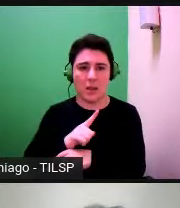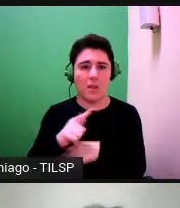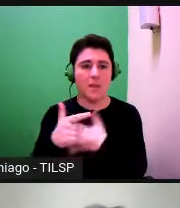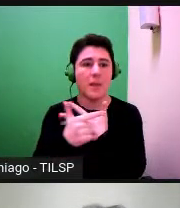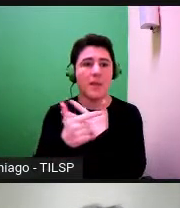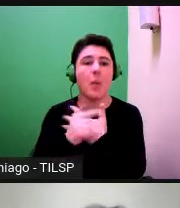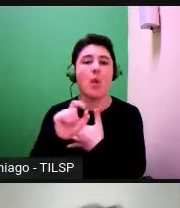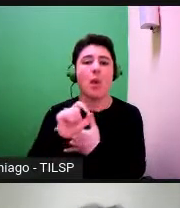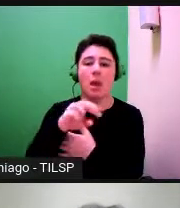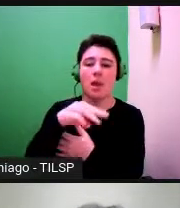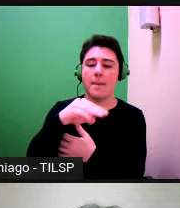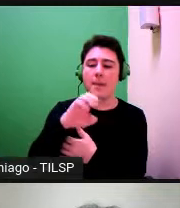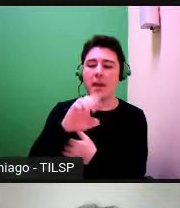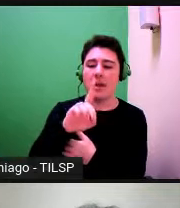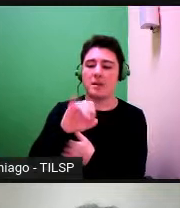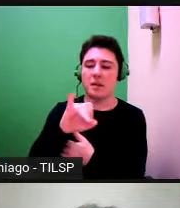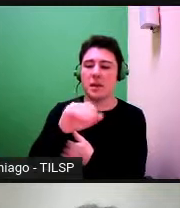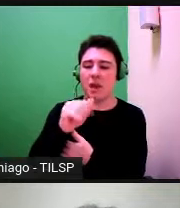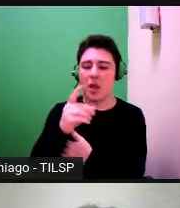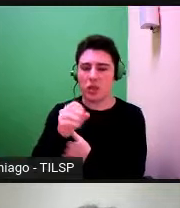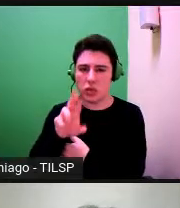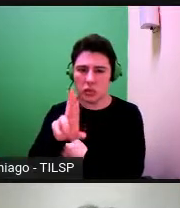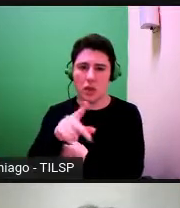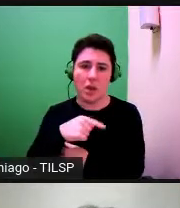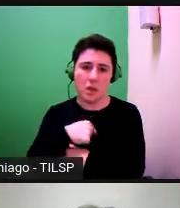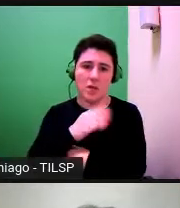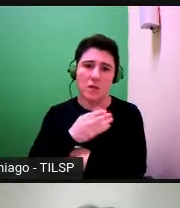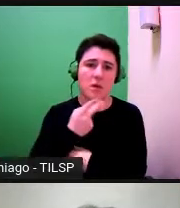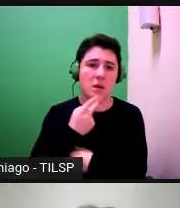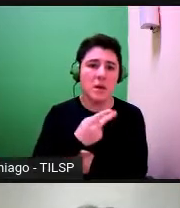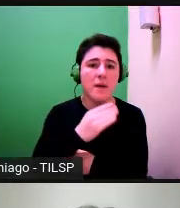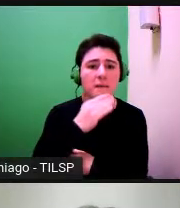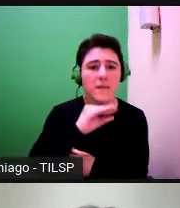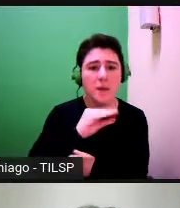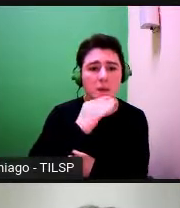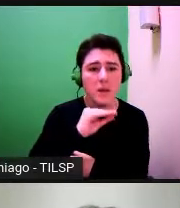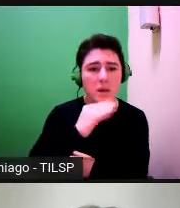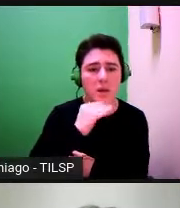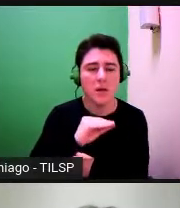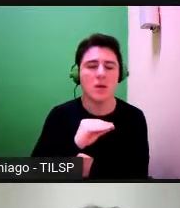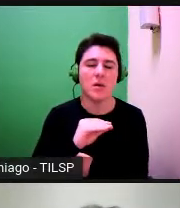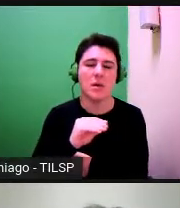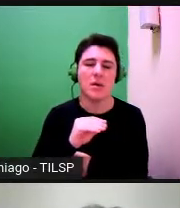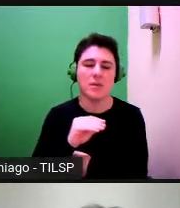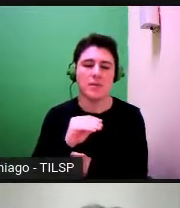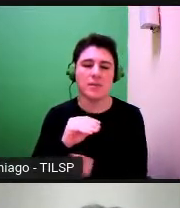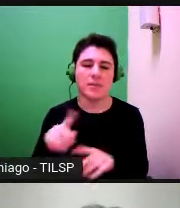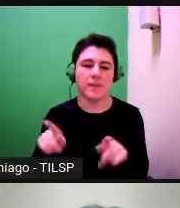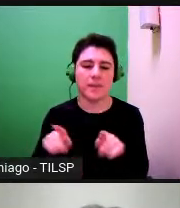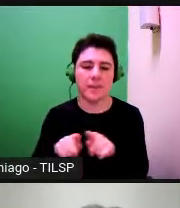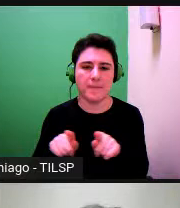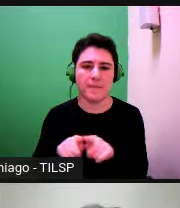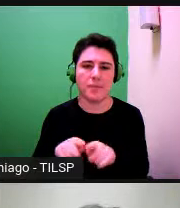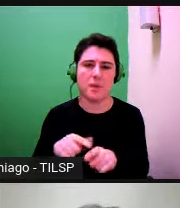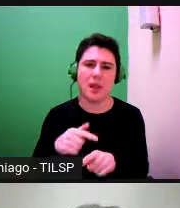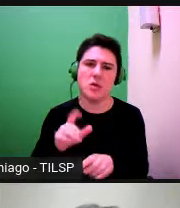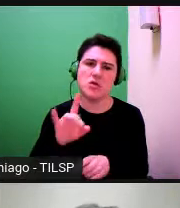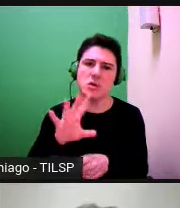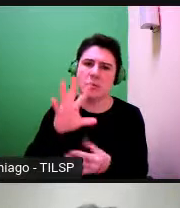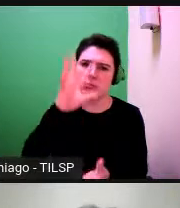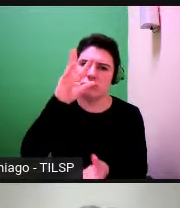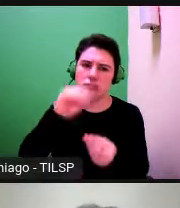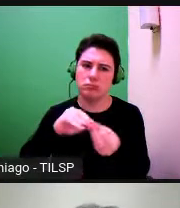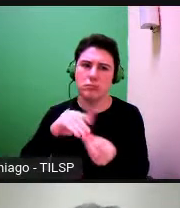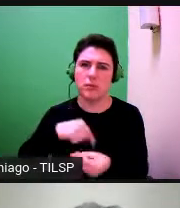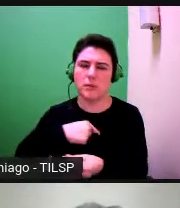linguagem já falei brevemente de Vygotsky e aqui o aspecto enfim, muito sinteticamente a possibilidade de